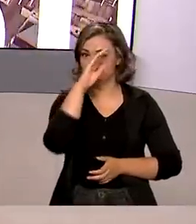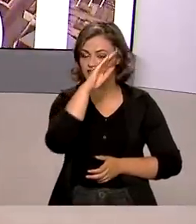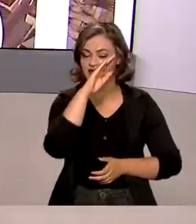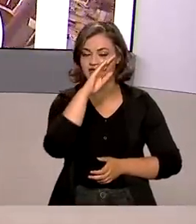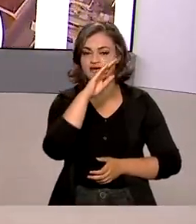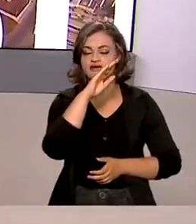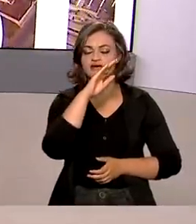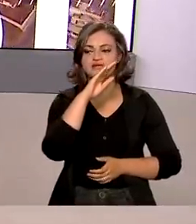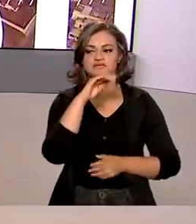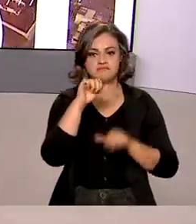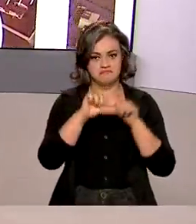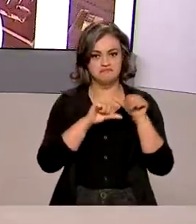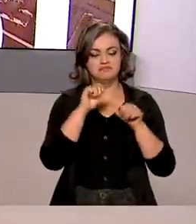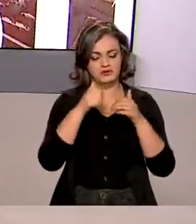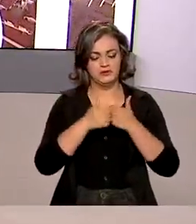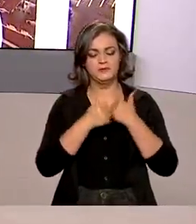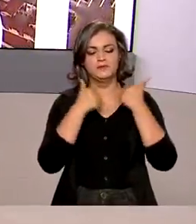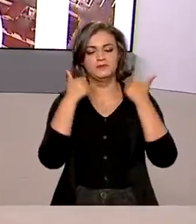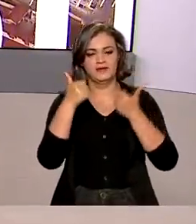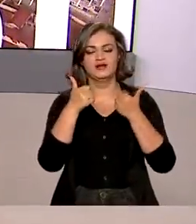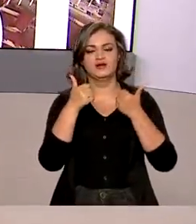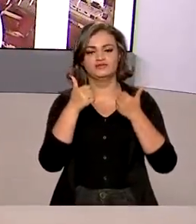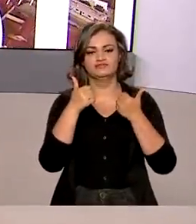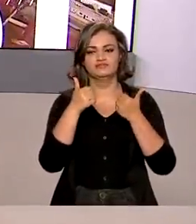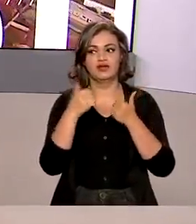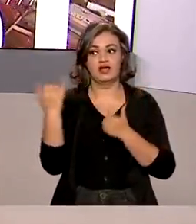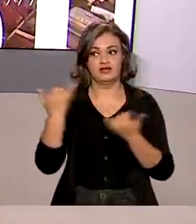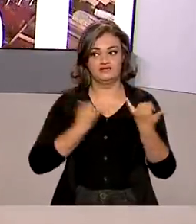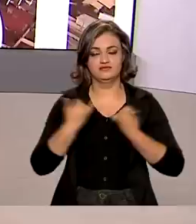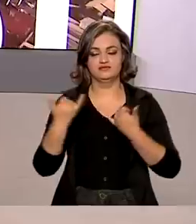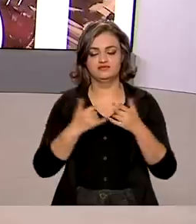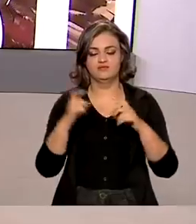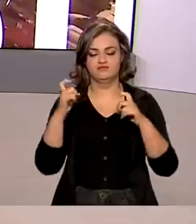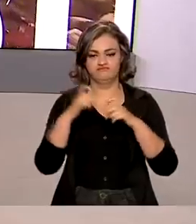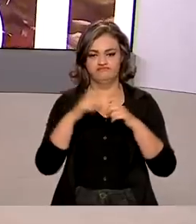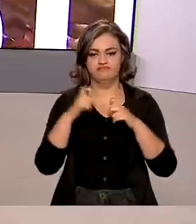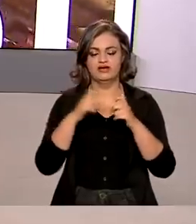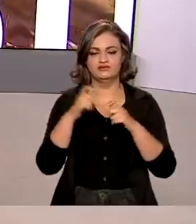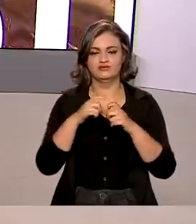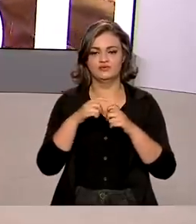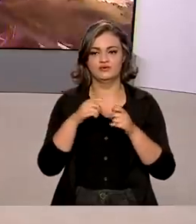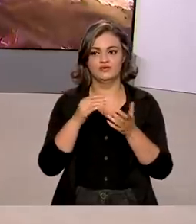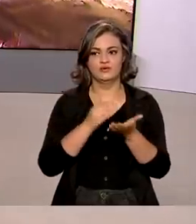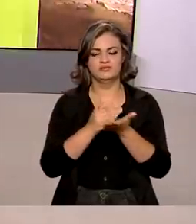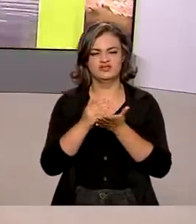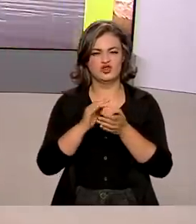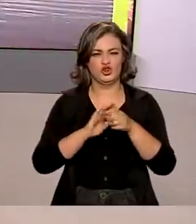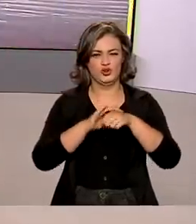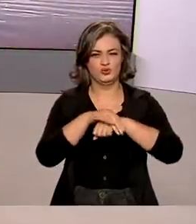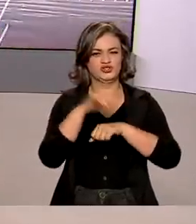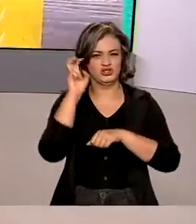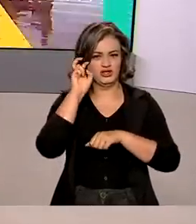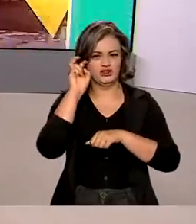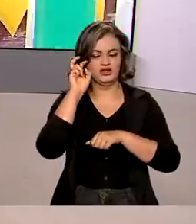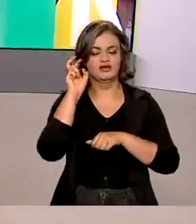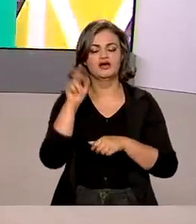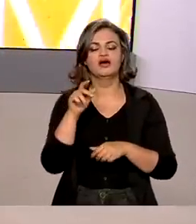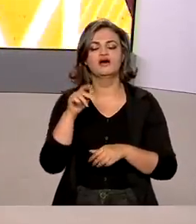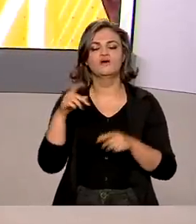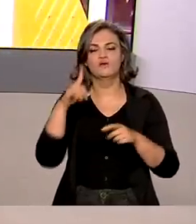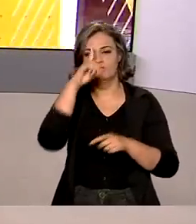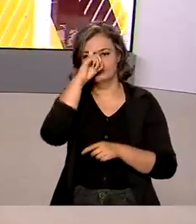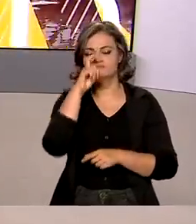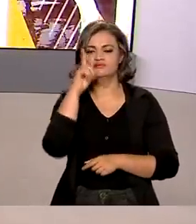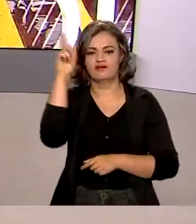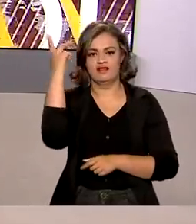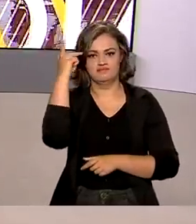Bolsonaro apresenta a evolução clínica satisfatória de acordo com o boletim médico divulgado no início da noite desta quinta-feira pelo Hospital